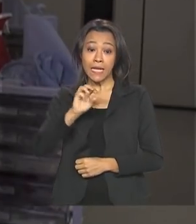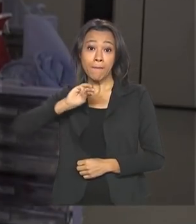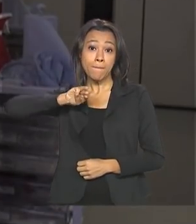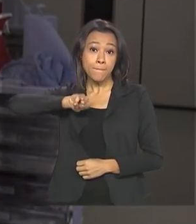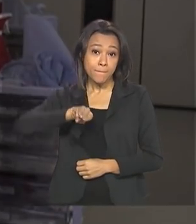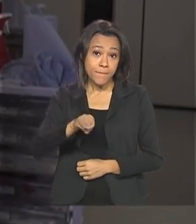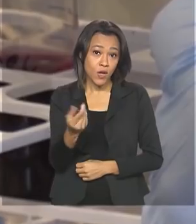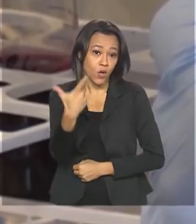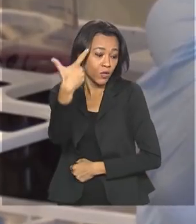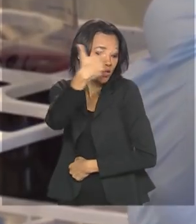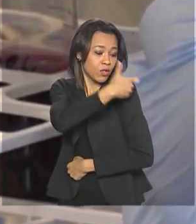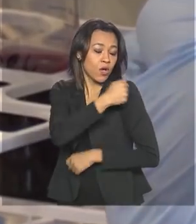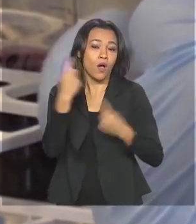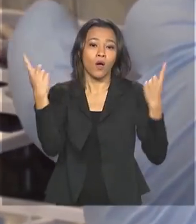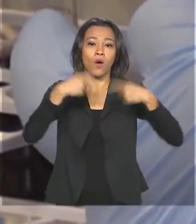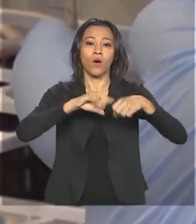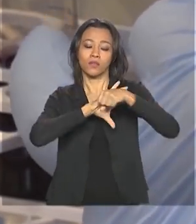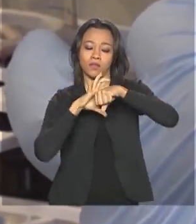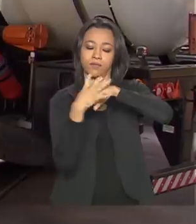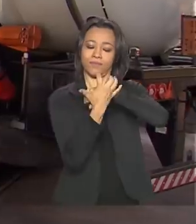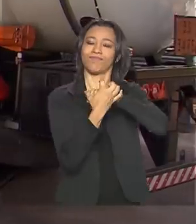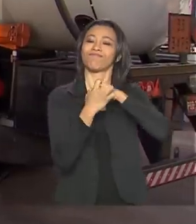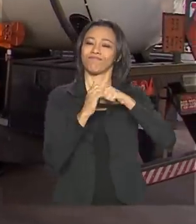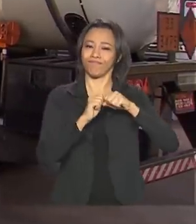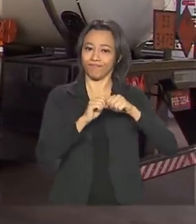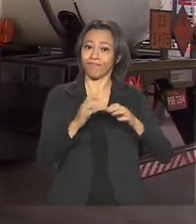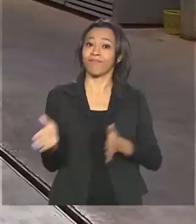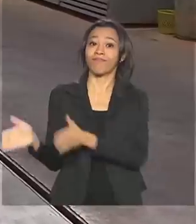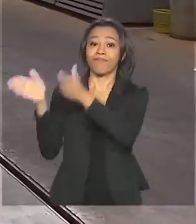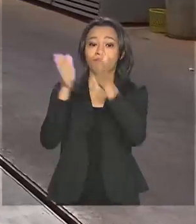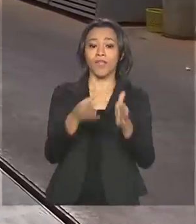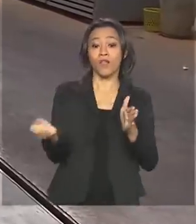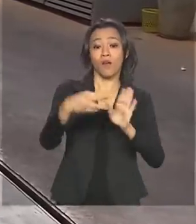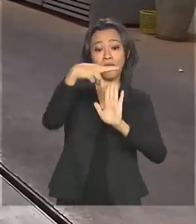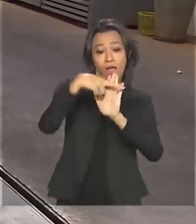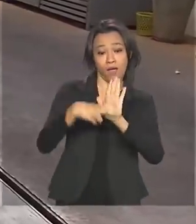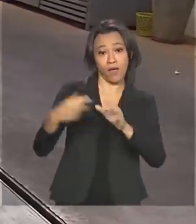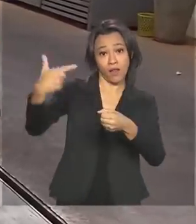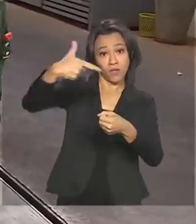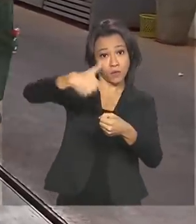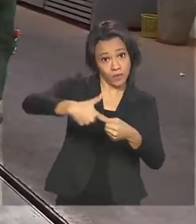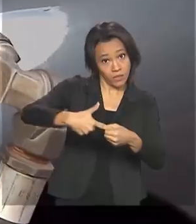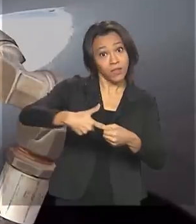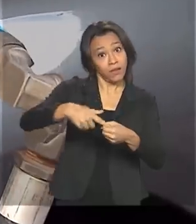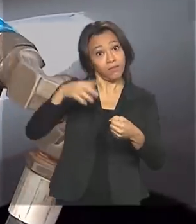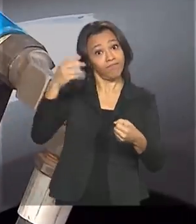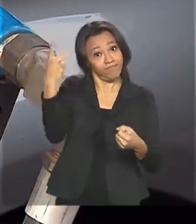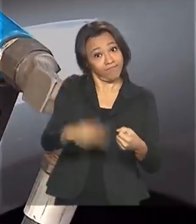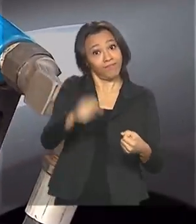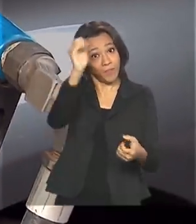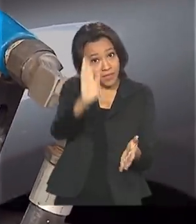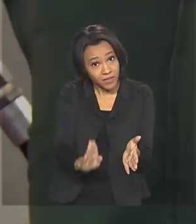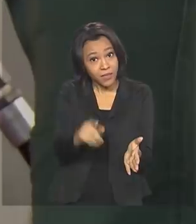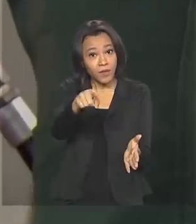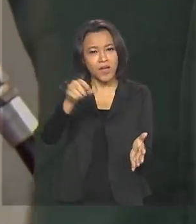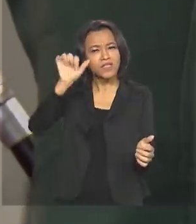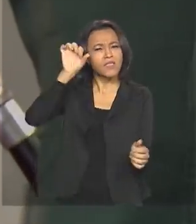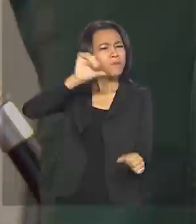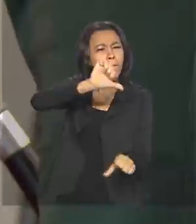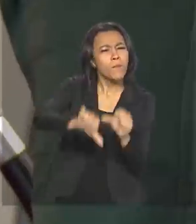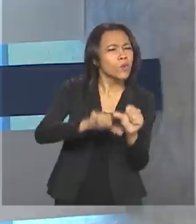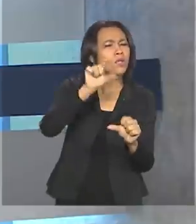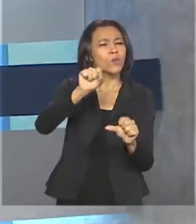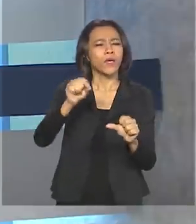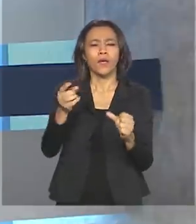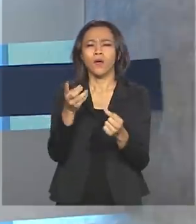vacina contra a Covid-19. Novo padrão de gasolina passa a valer no Brasil. As mudanças vão garantir